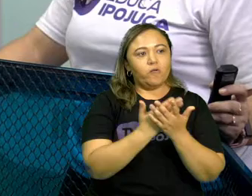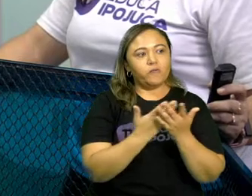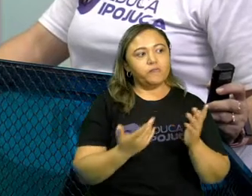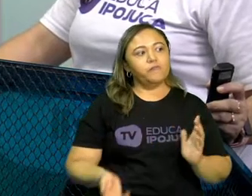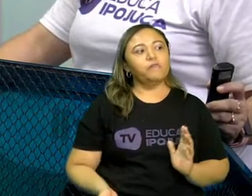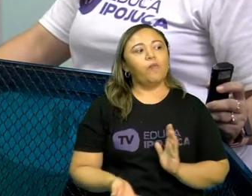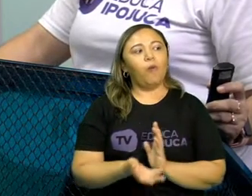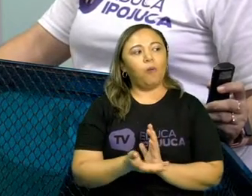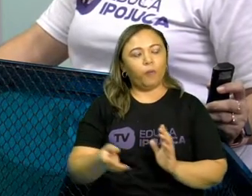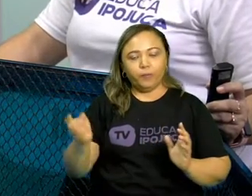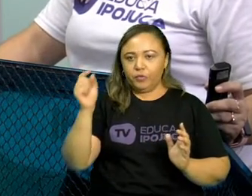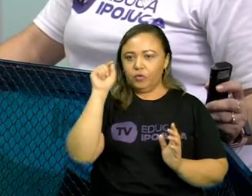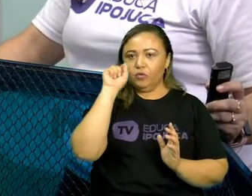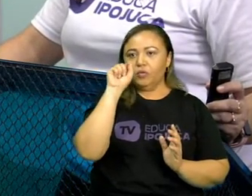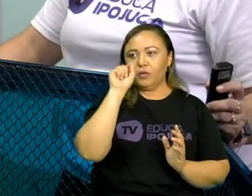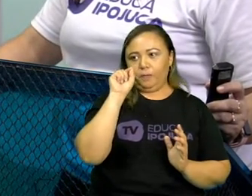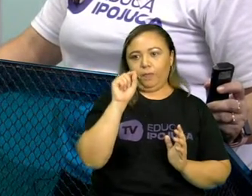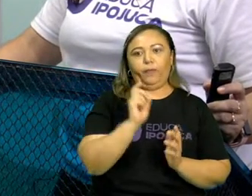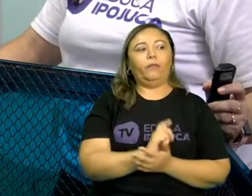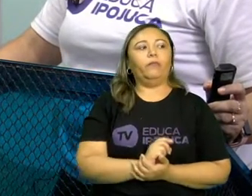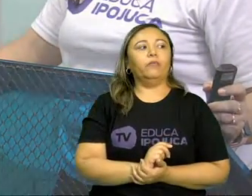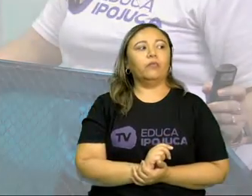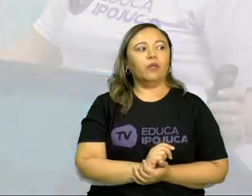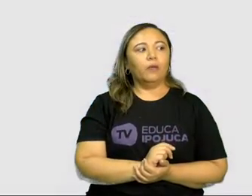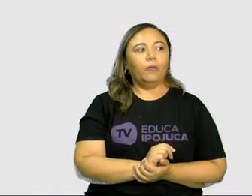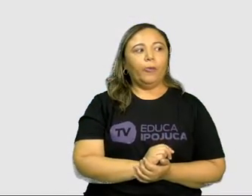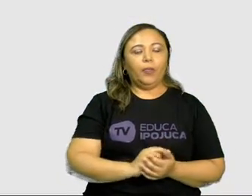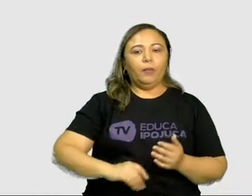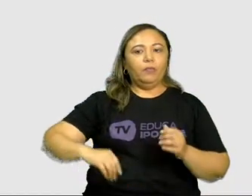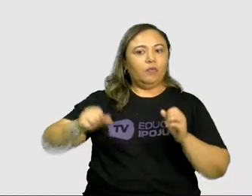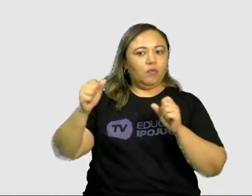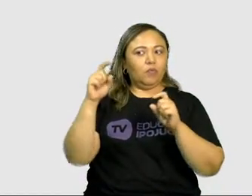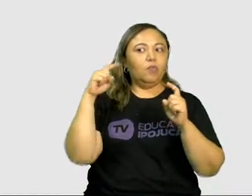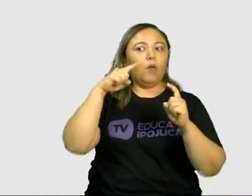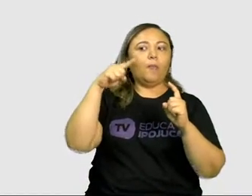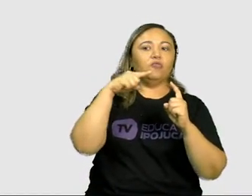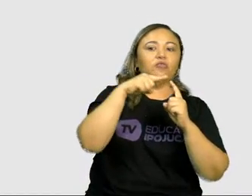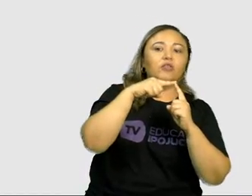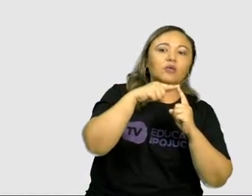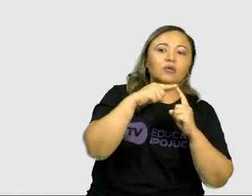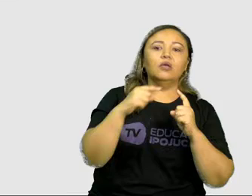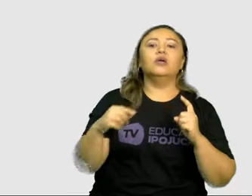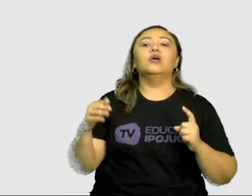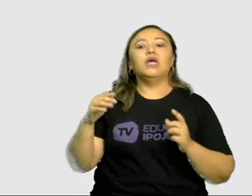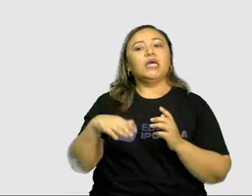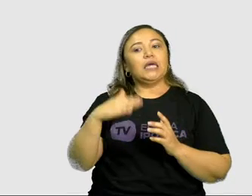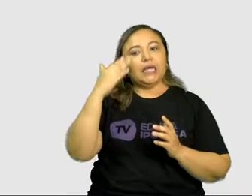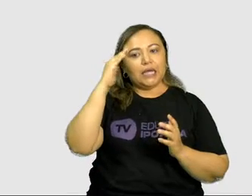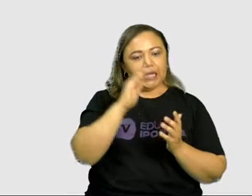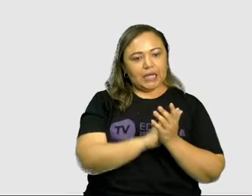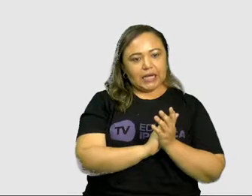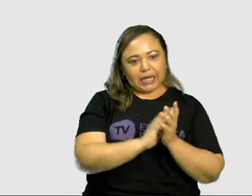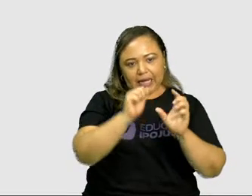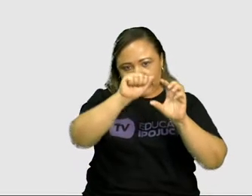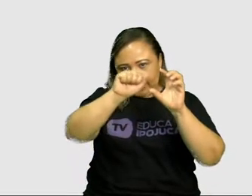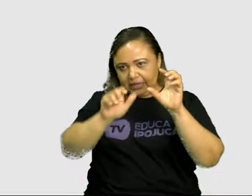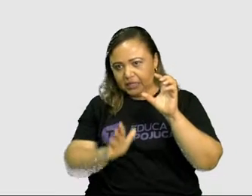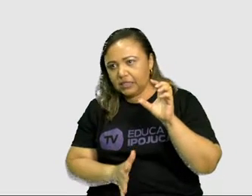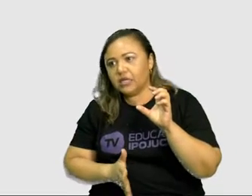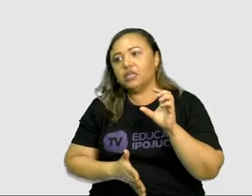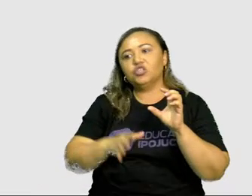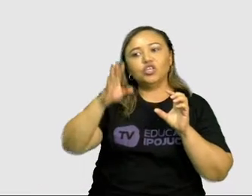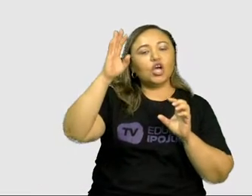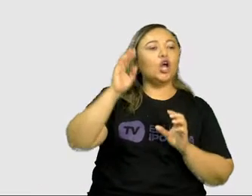O que temos para hoje? Hoje, olhe os nossos objetivos, compreender as características dos